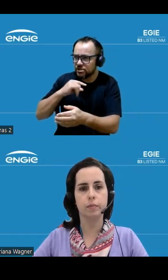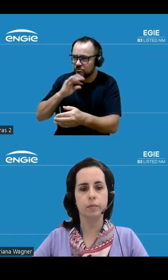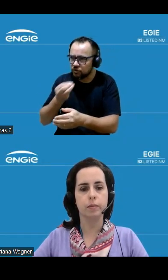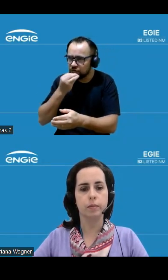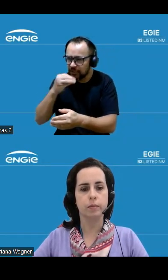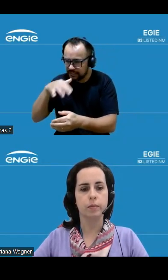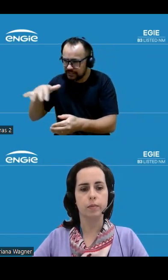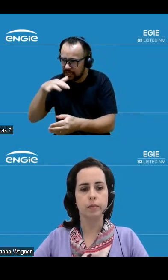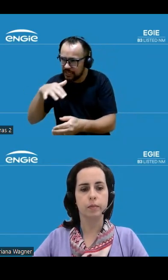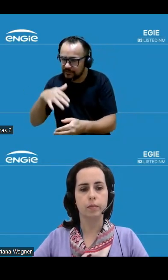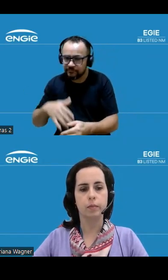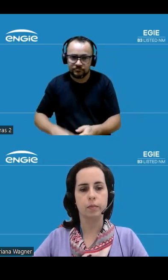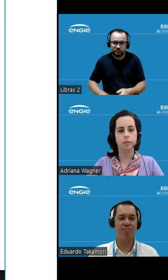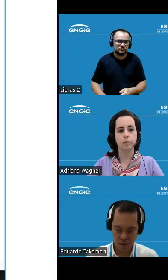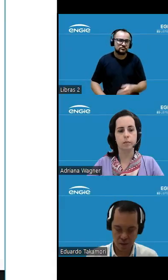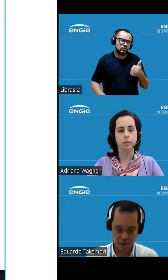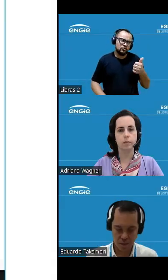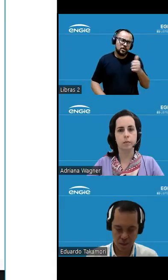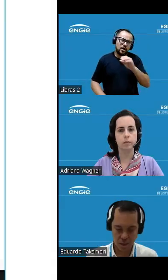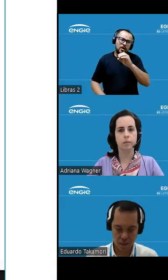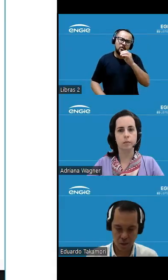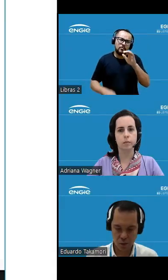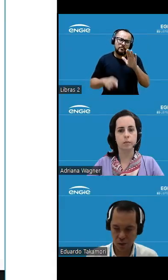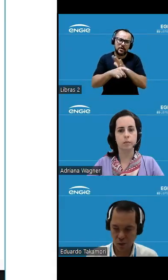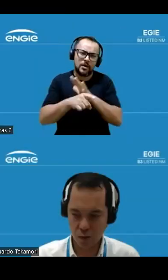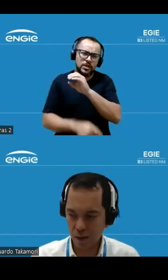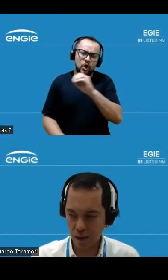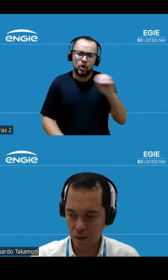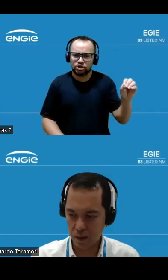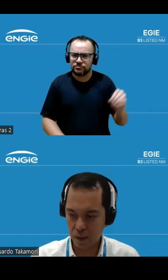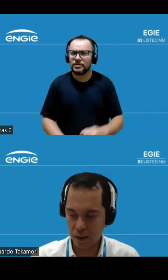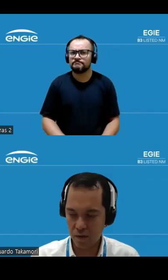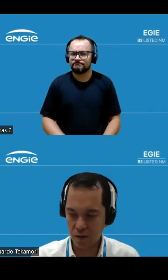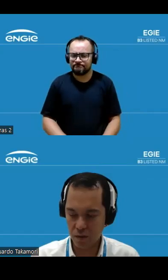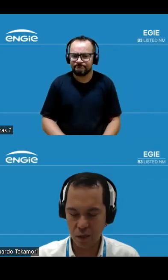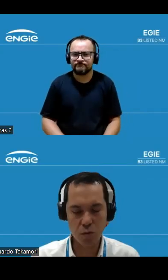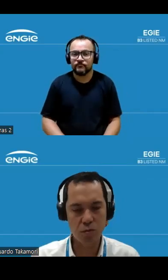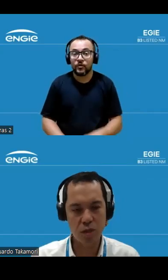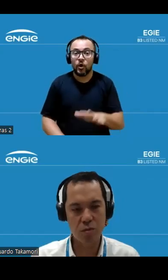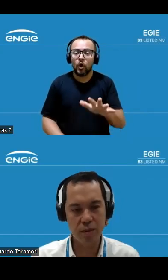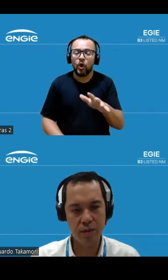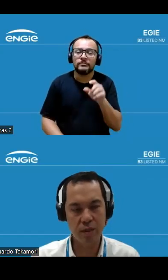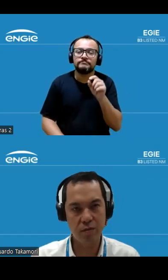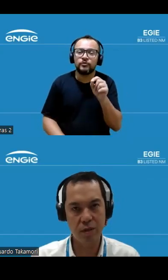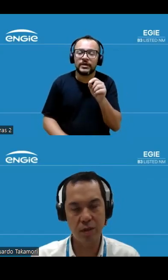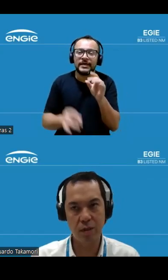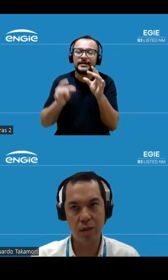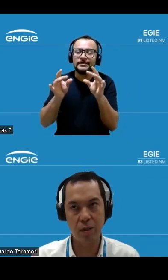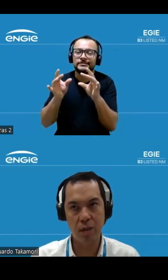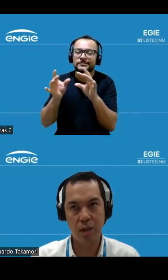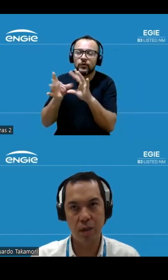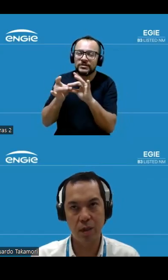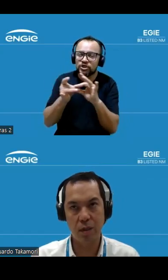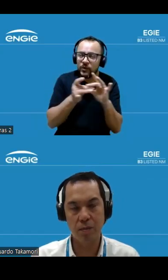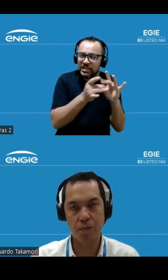ok ótima pergunta Evelyn eu acho que eu tentaria fazer um certo contexto antes Evelyn que